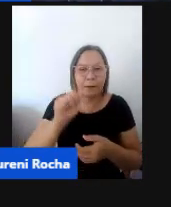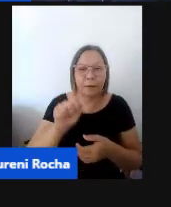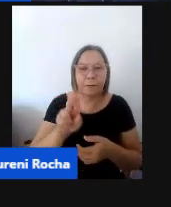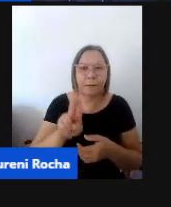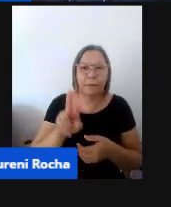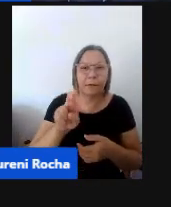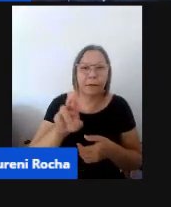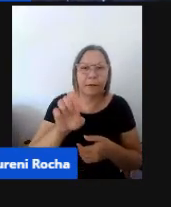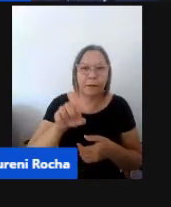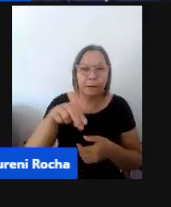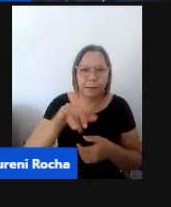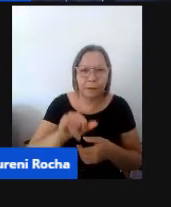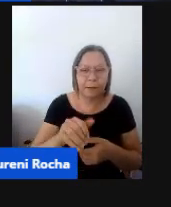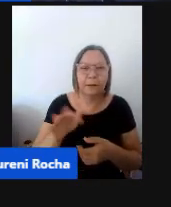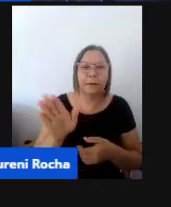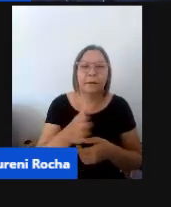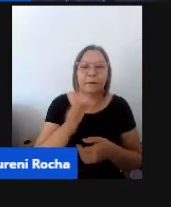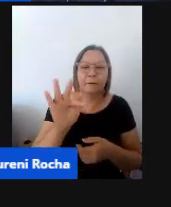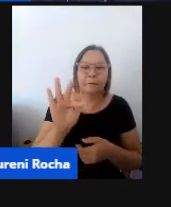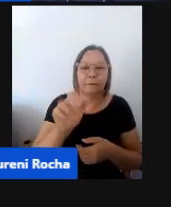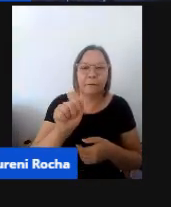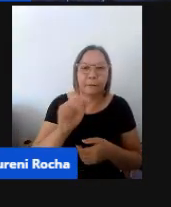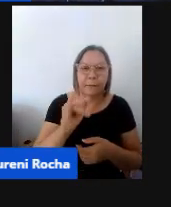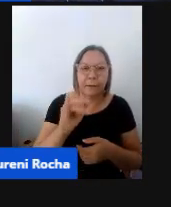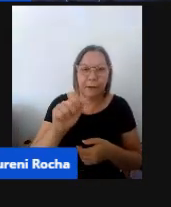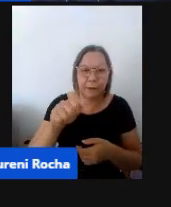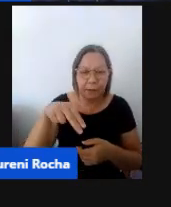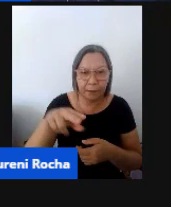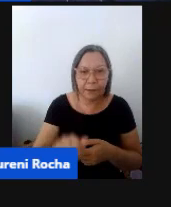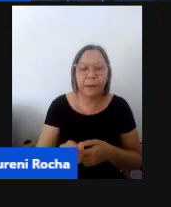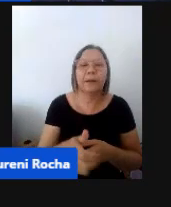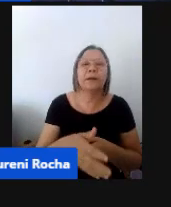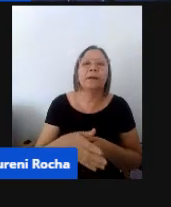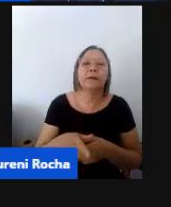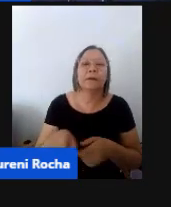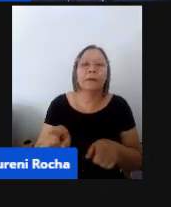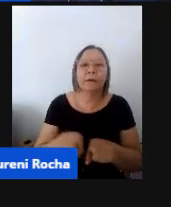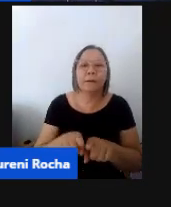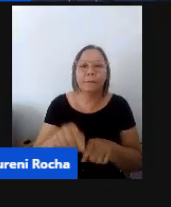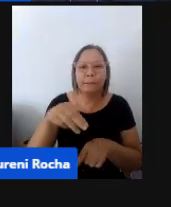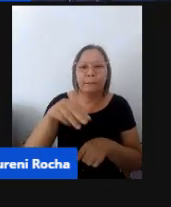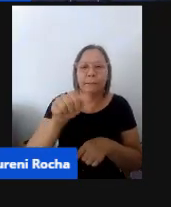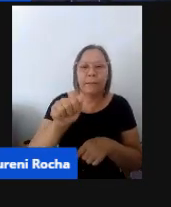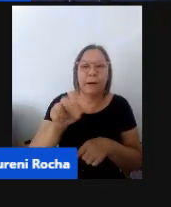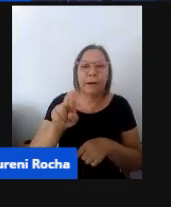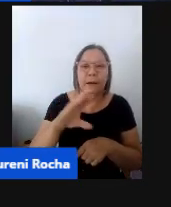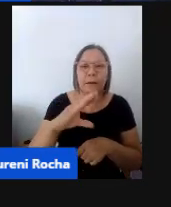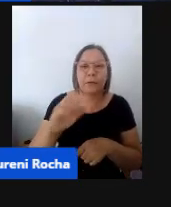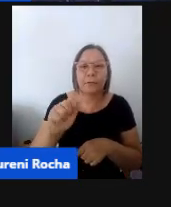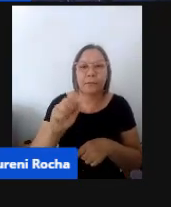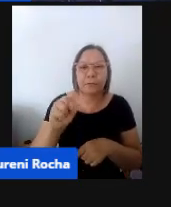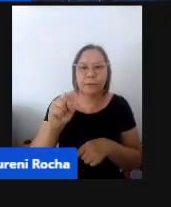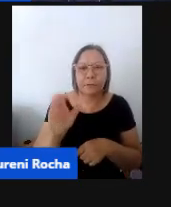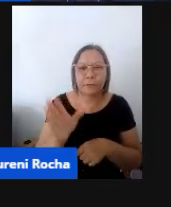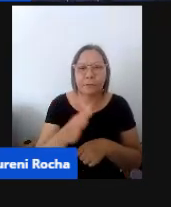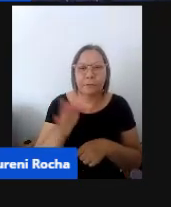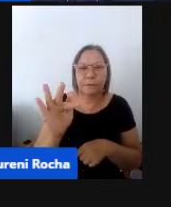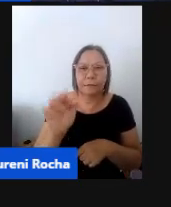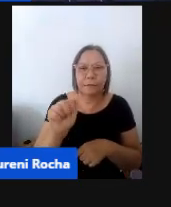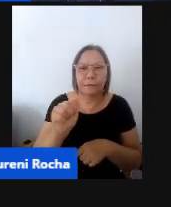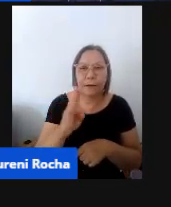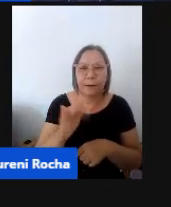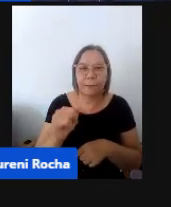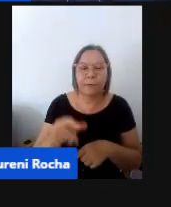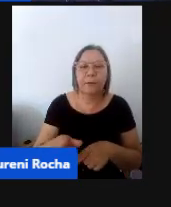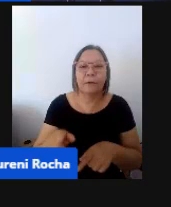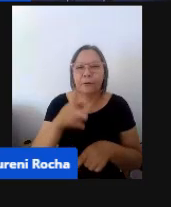sou professora efetiva da REME, e atualmente faço parte da equipe da Gerência de Educação Infantil. Essa live destina-se aos professores da